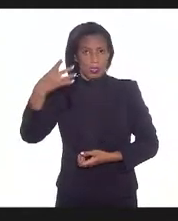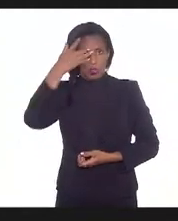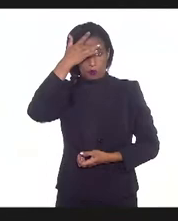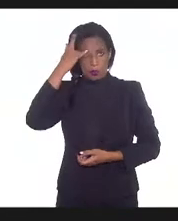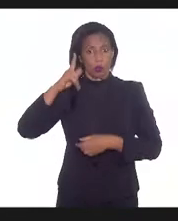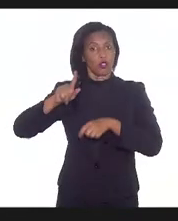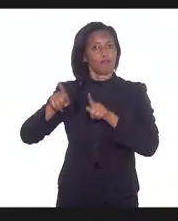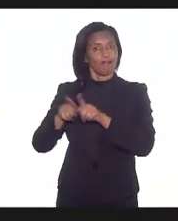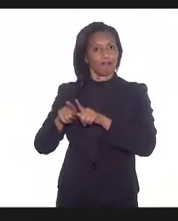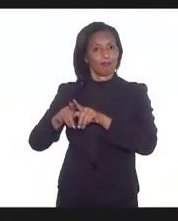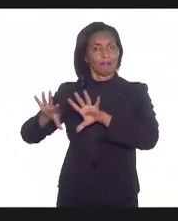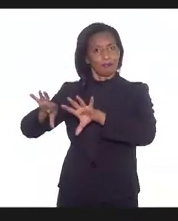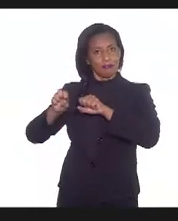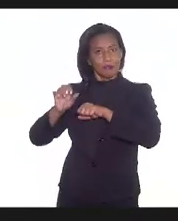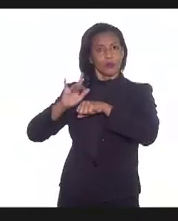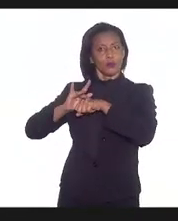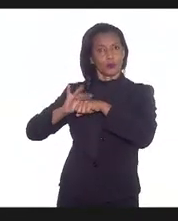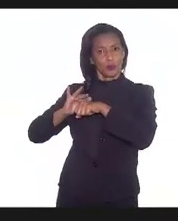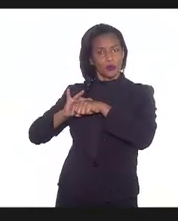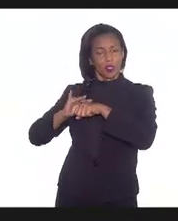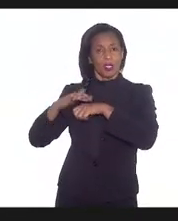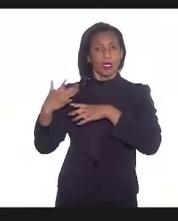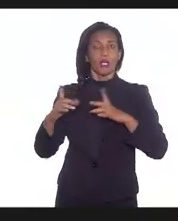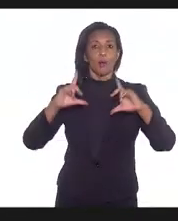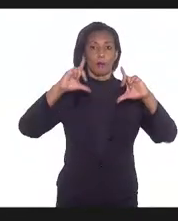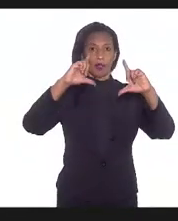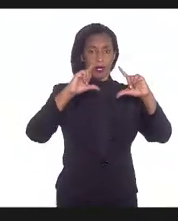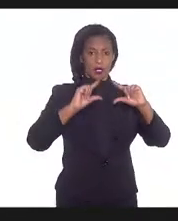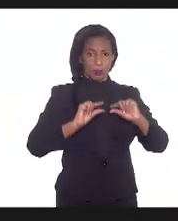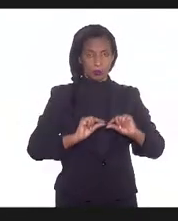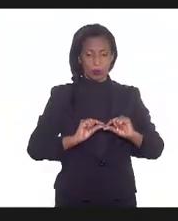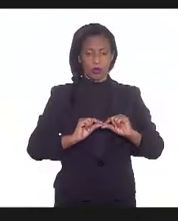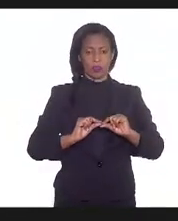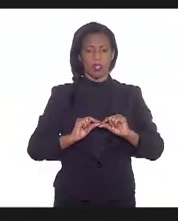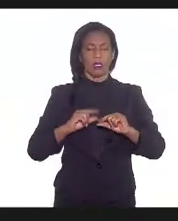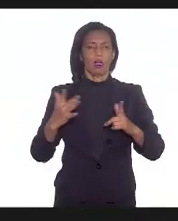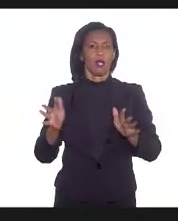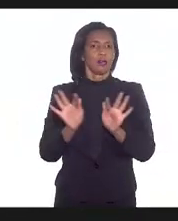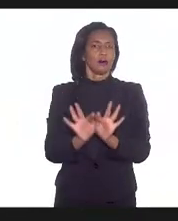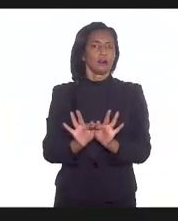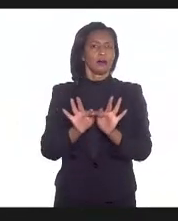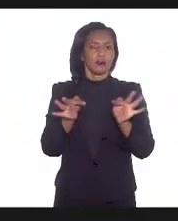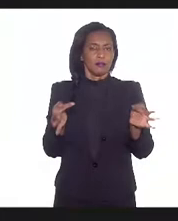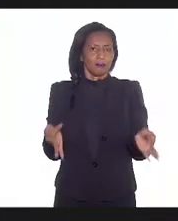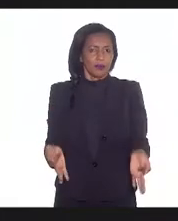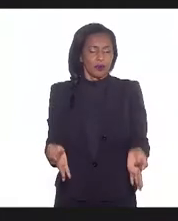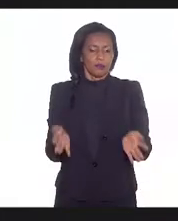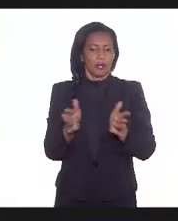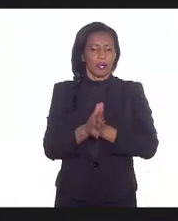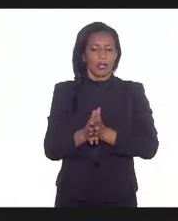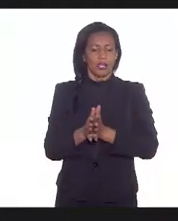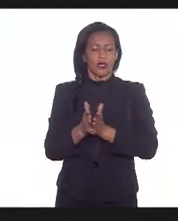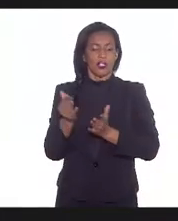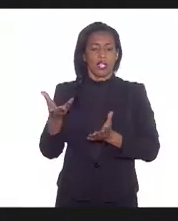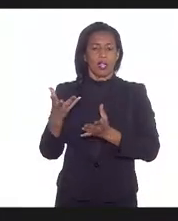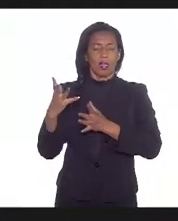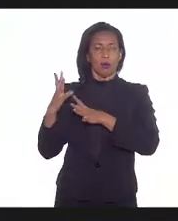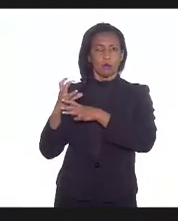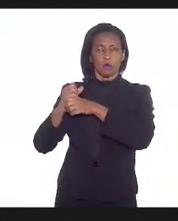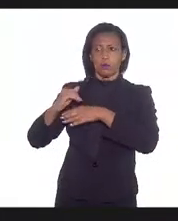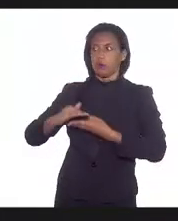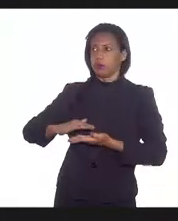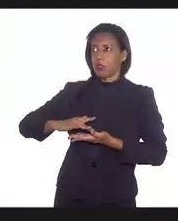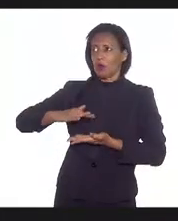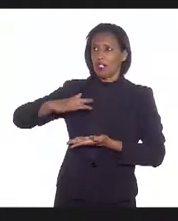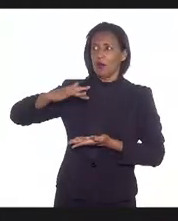para reduzir, né, dizer que ela tem pouca agente contaminada, simplesmente retira, né, e a gente fazendo essa proporção aqui desses